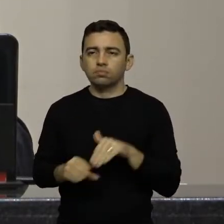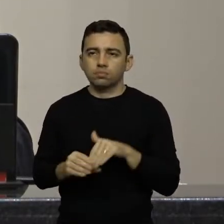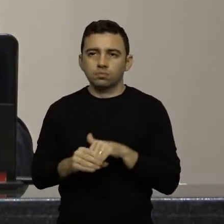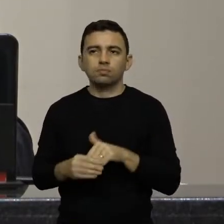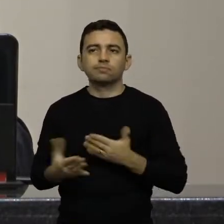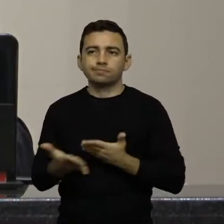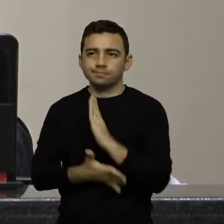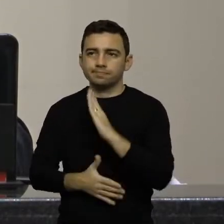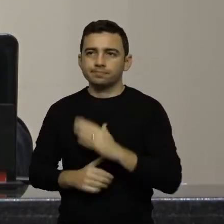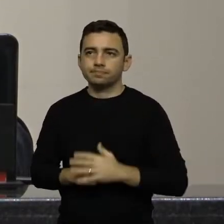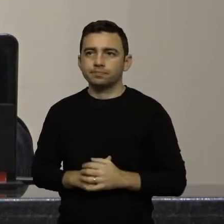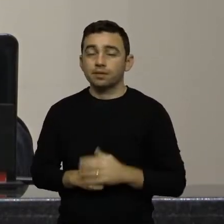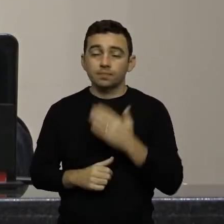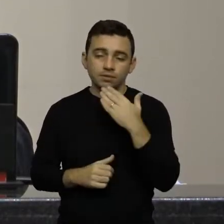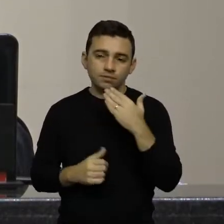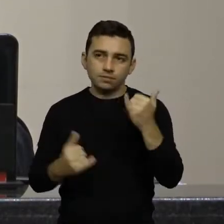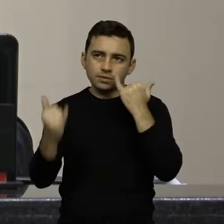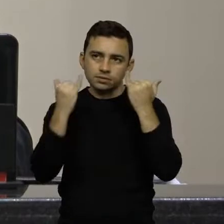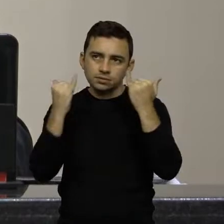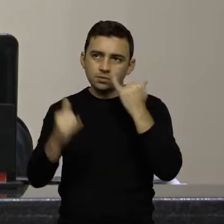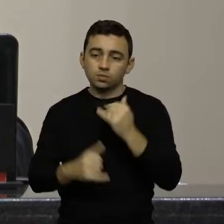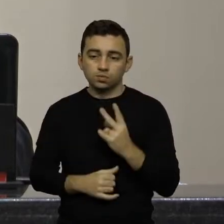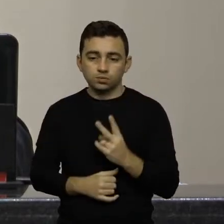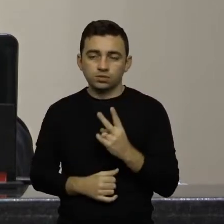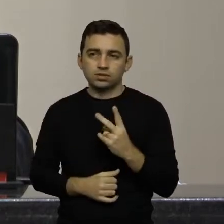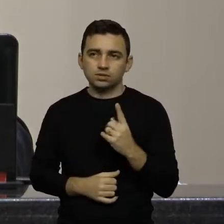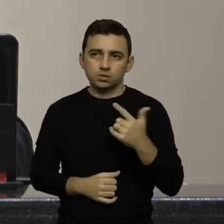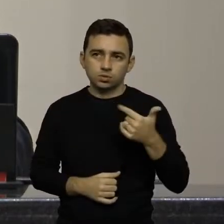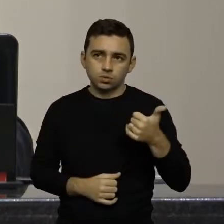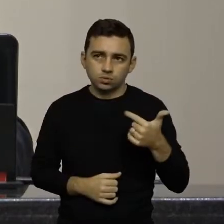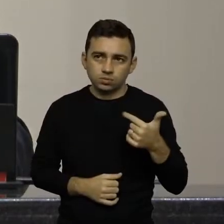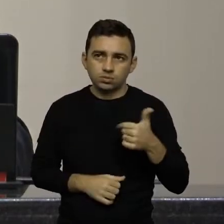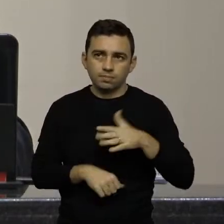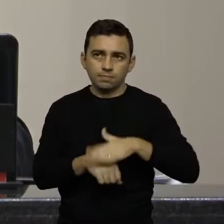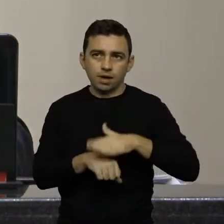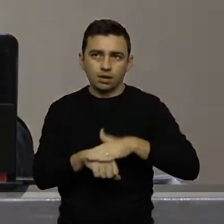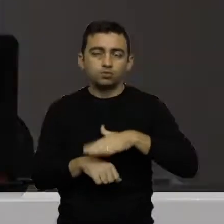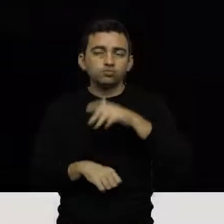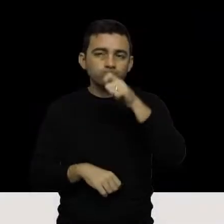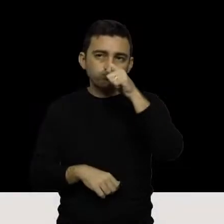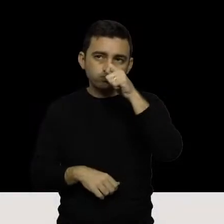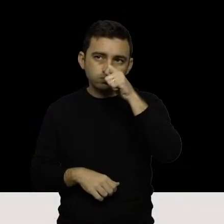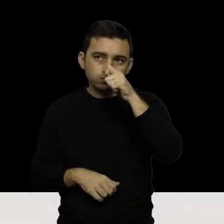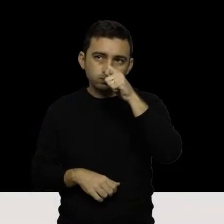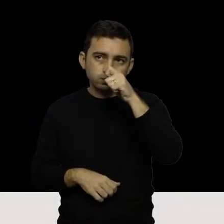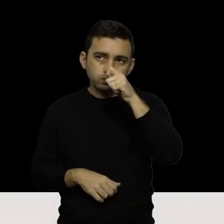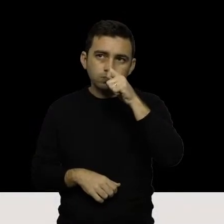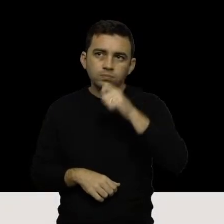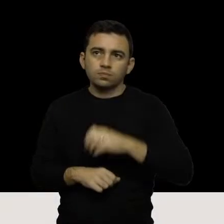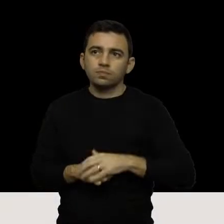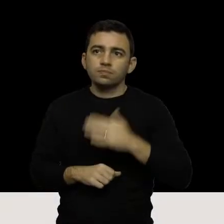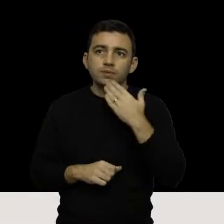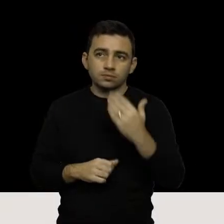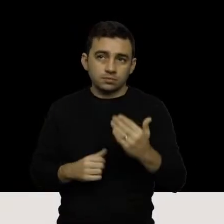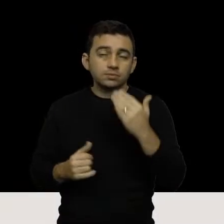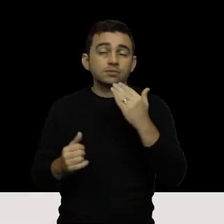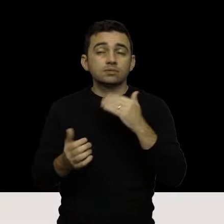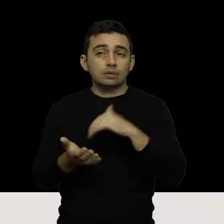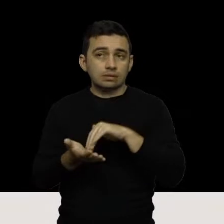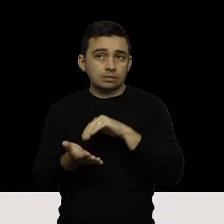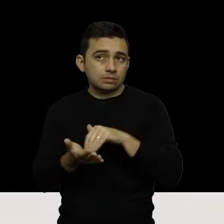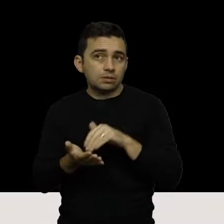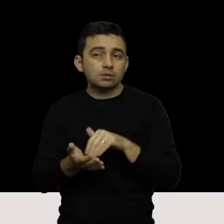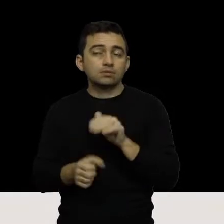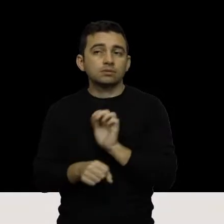aprovado. Pedido de informação, 212, autor, deputado João Amin, solicita ao secretário de Estado da Educação a